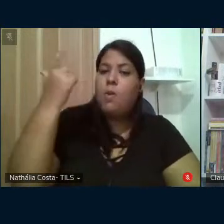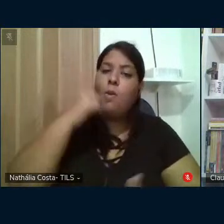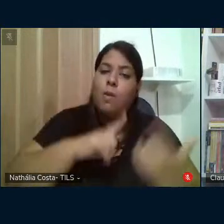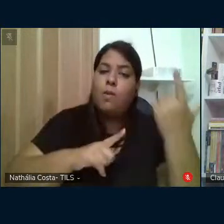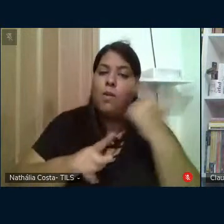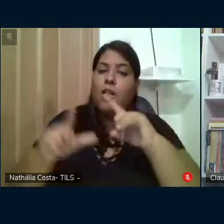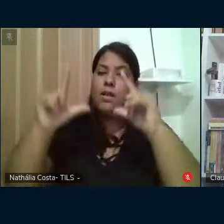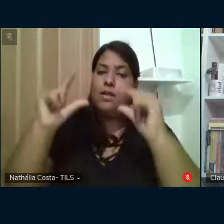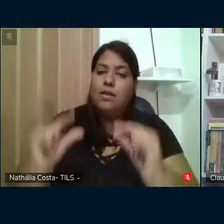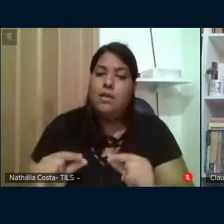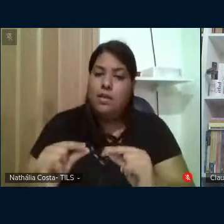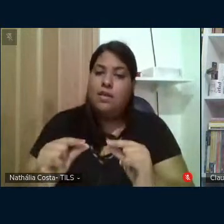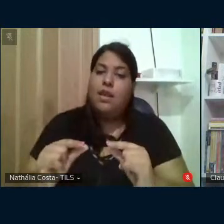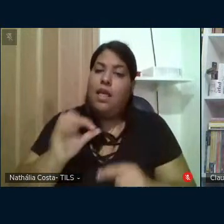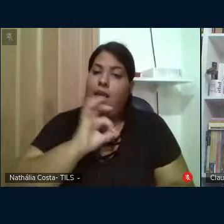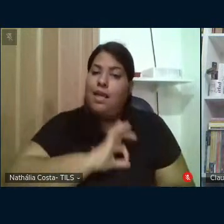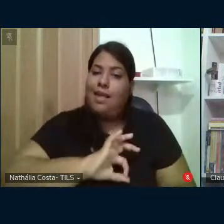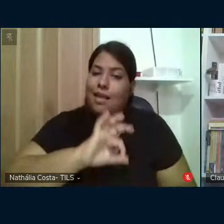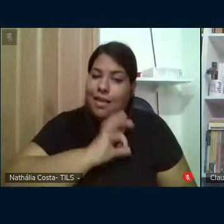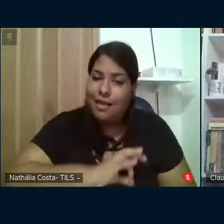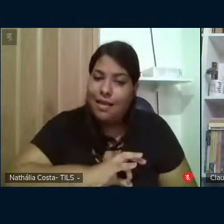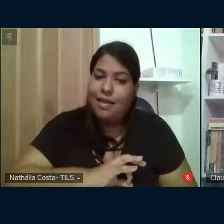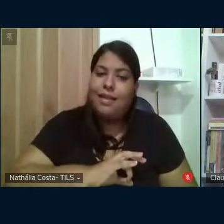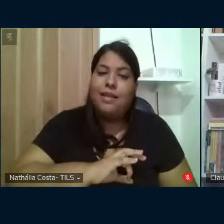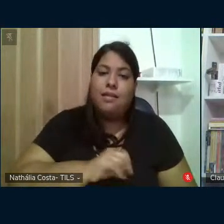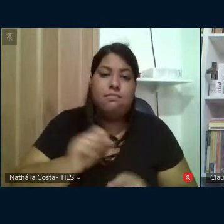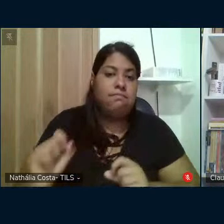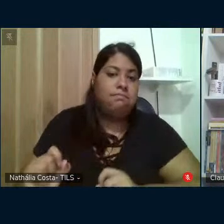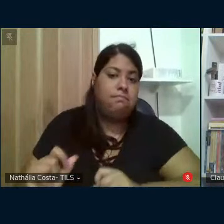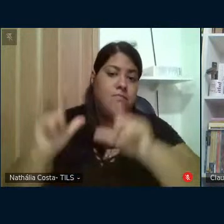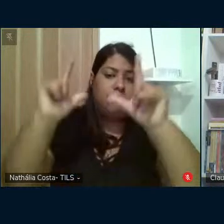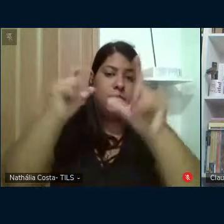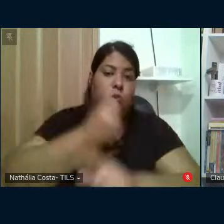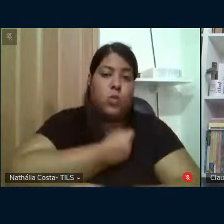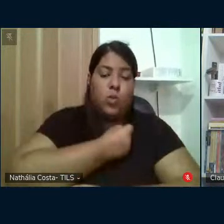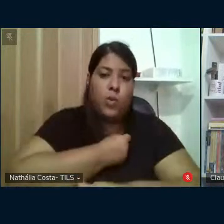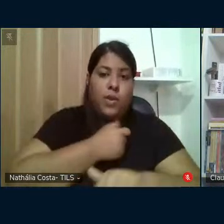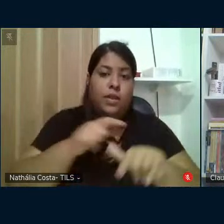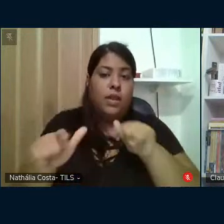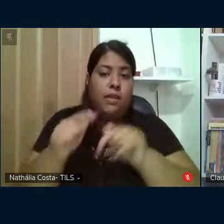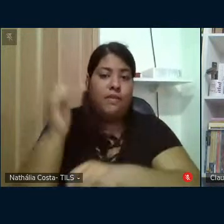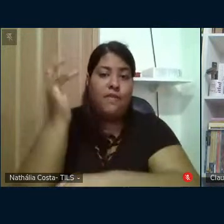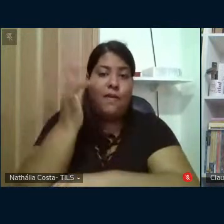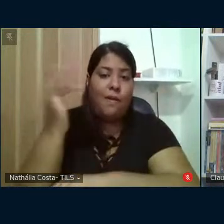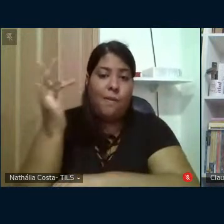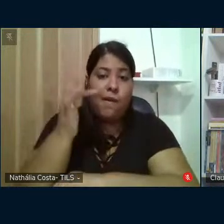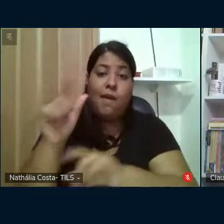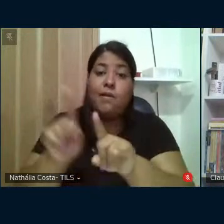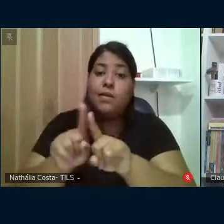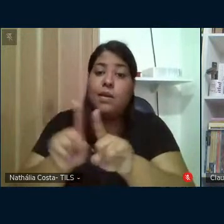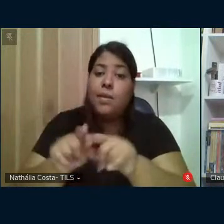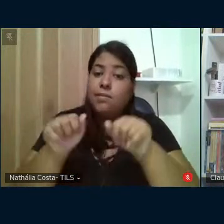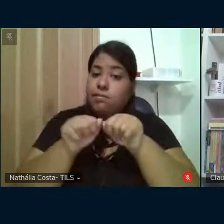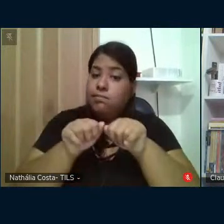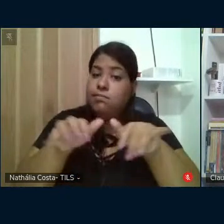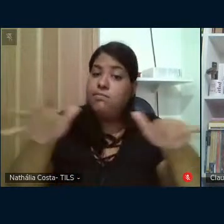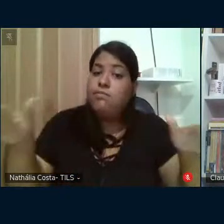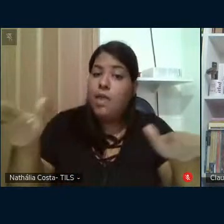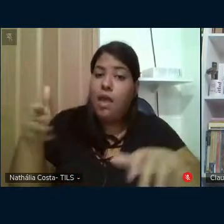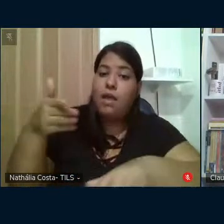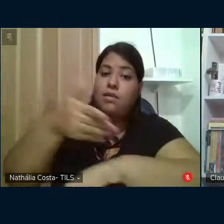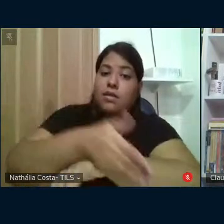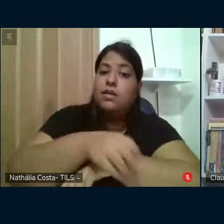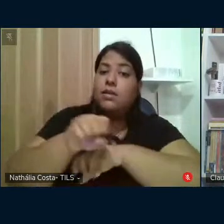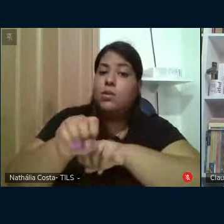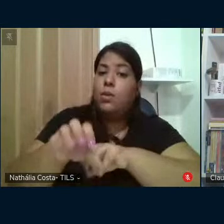redução da desigualdade de renda, no crescimento do número de emprego formal, na significativa expansão do acesso à educação